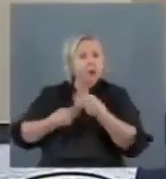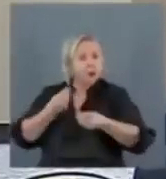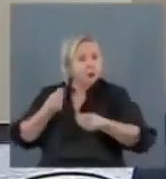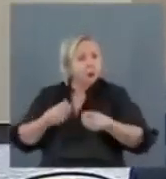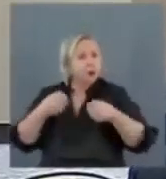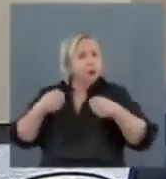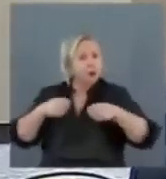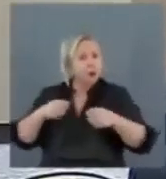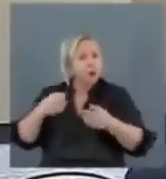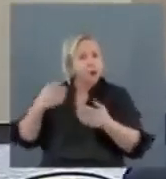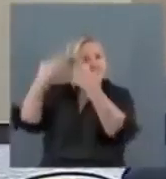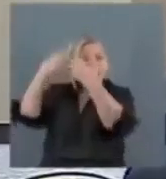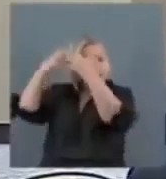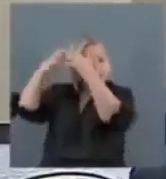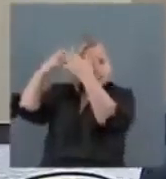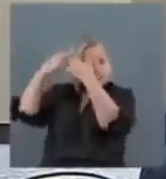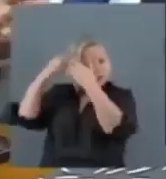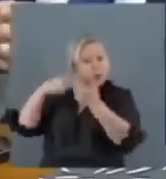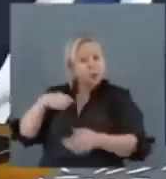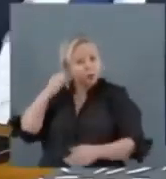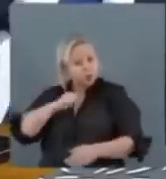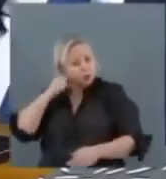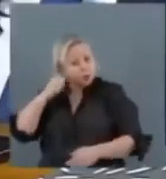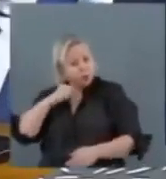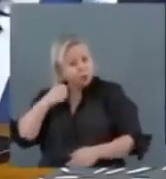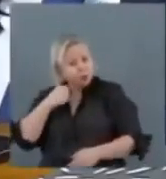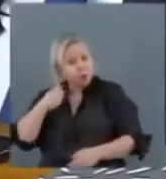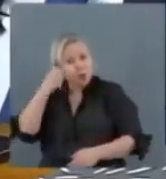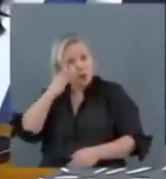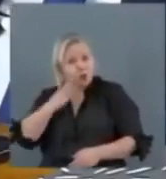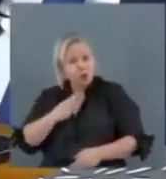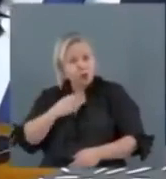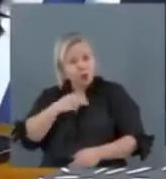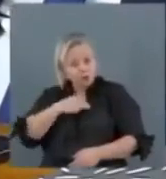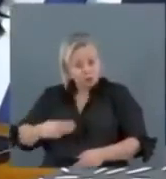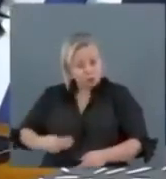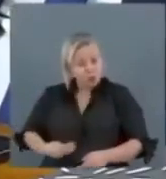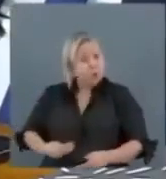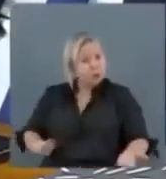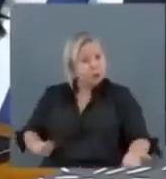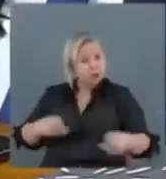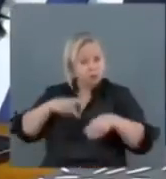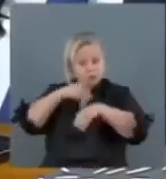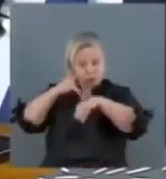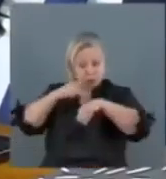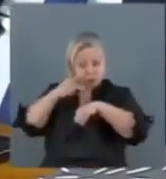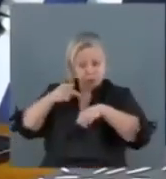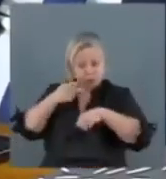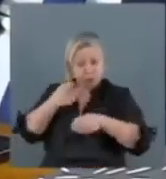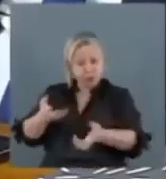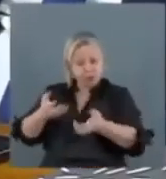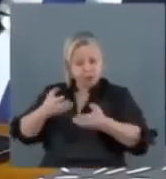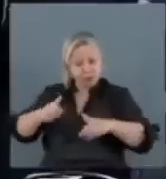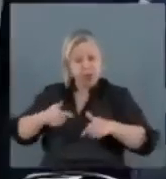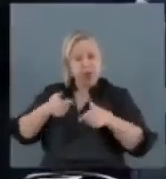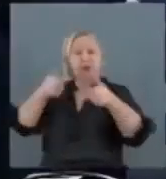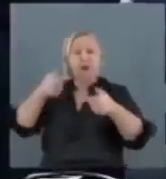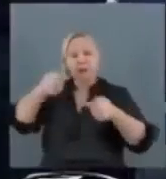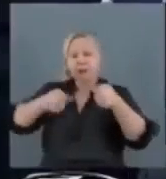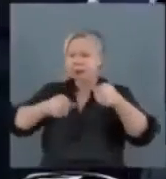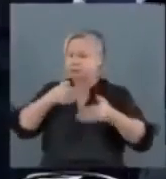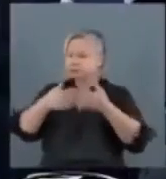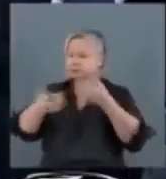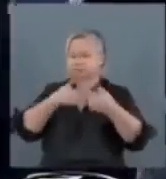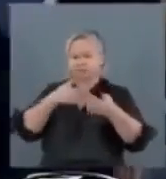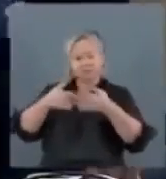refletir sobre isso, porque eu sou senador da República, eu sou ministro de Estado e estou disposto a enfrentar esse debate em qualquer